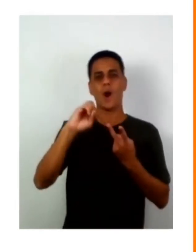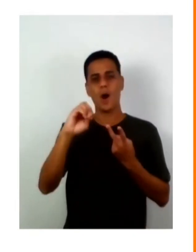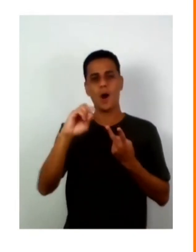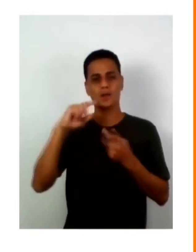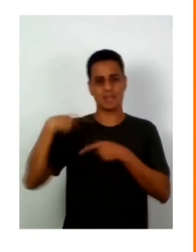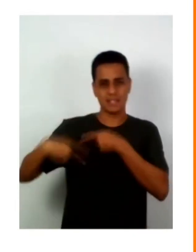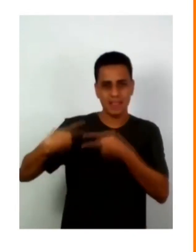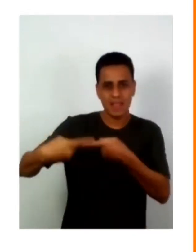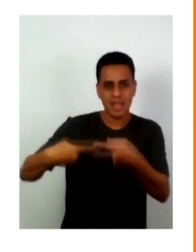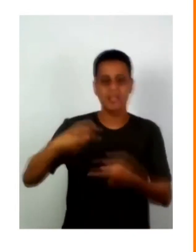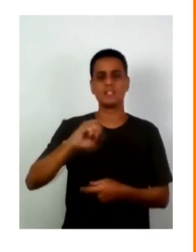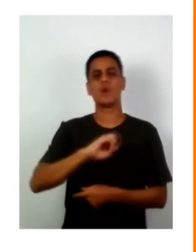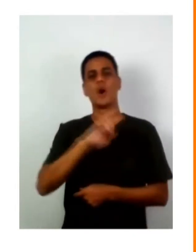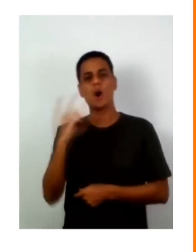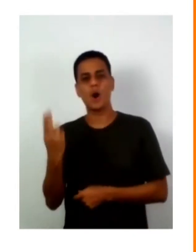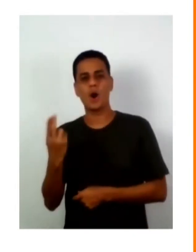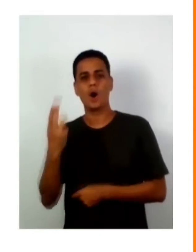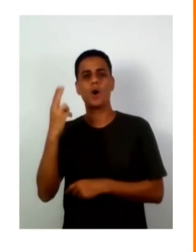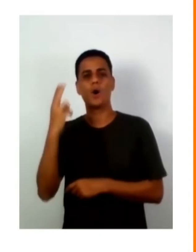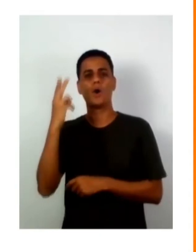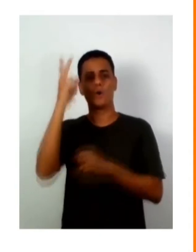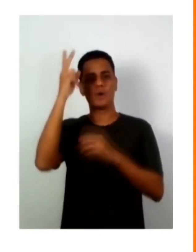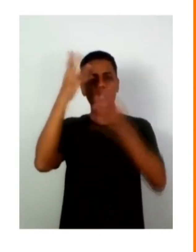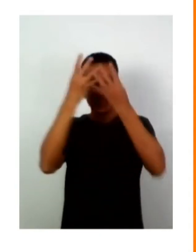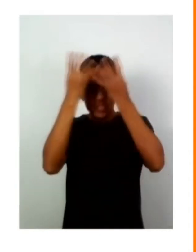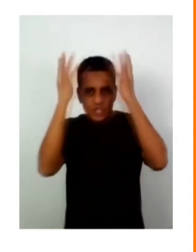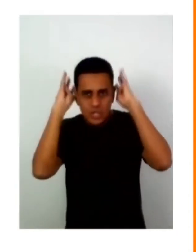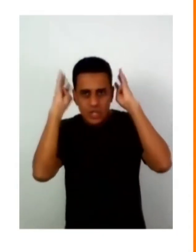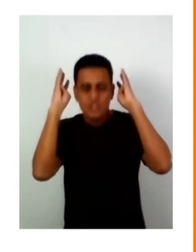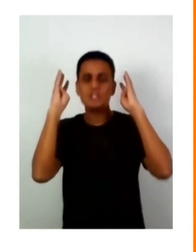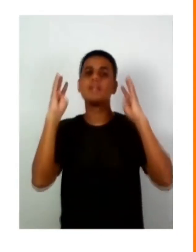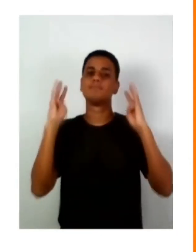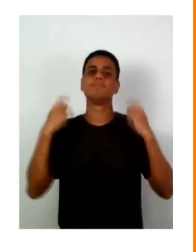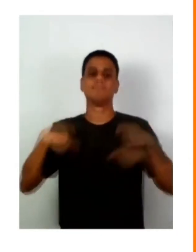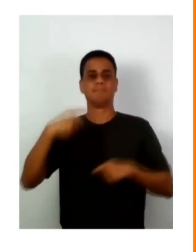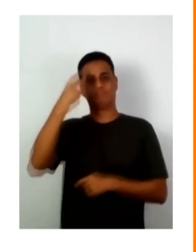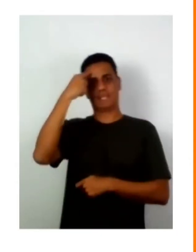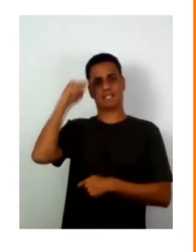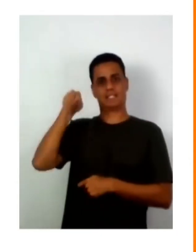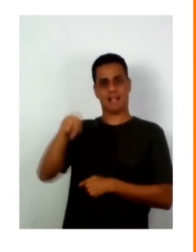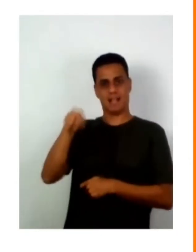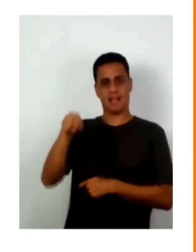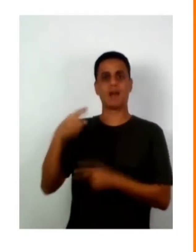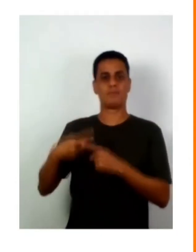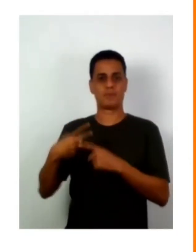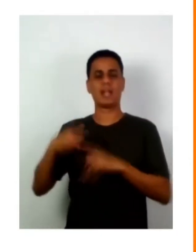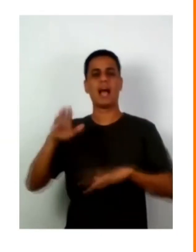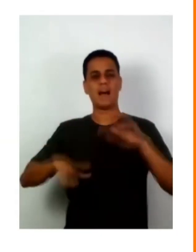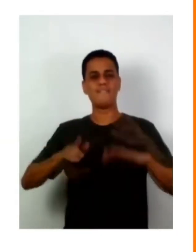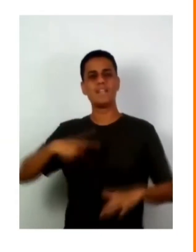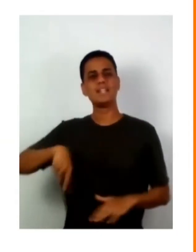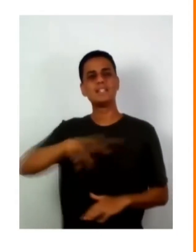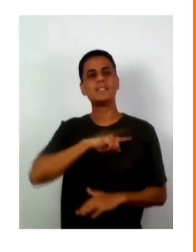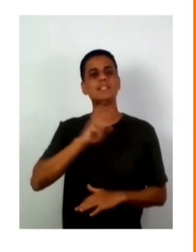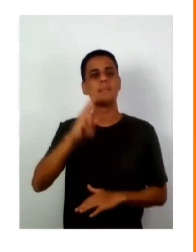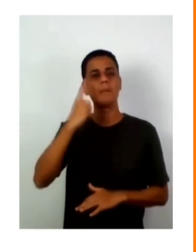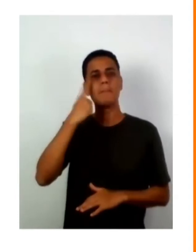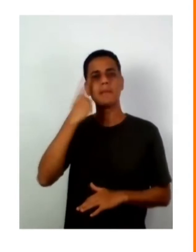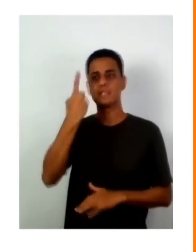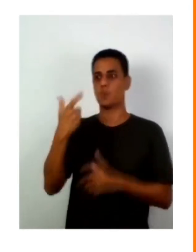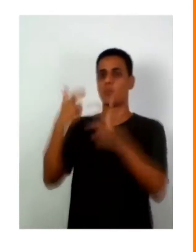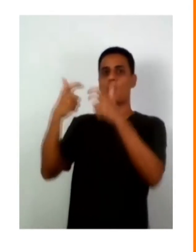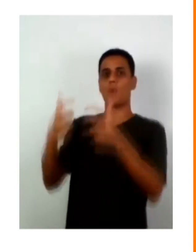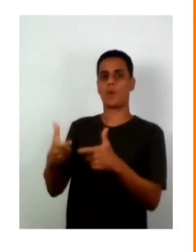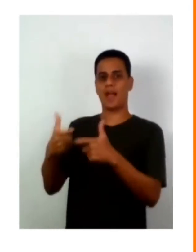elas servem para votar, mas não para governar. E quando nós pensamos, sempre pensamos em um lugar